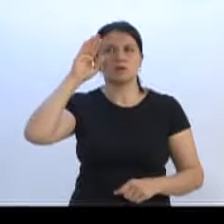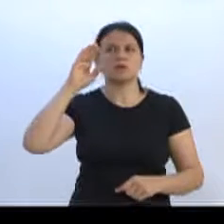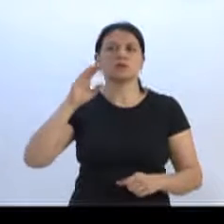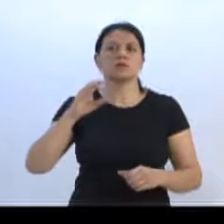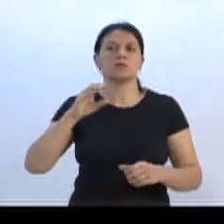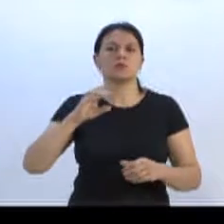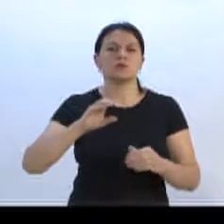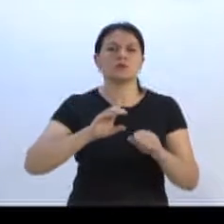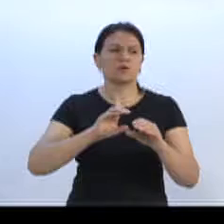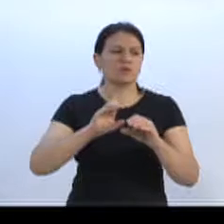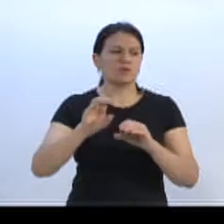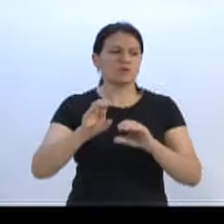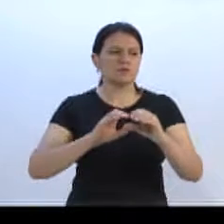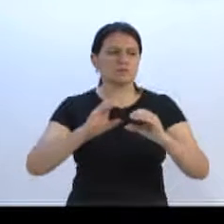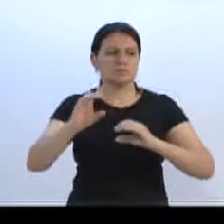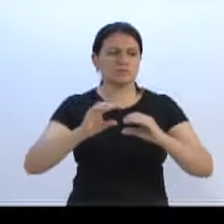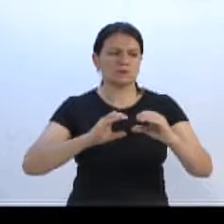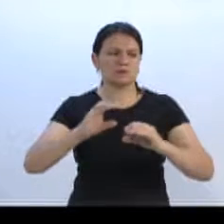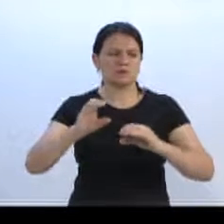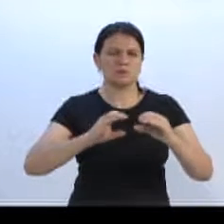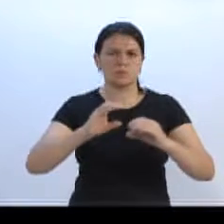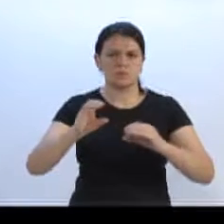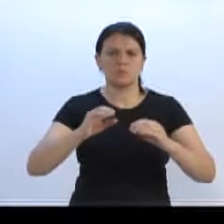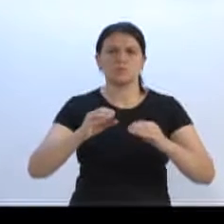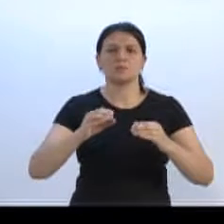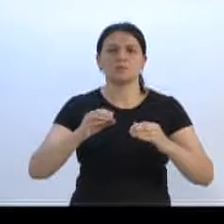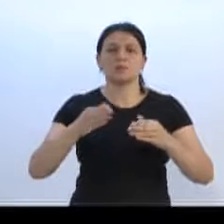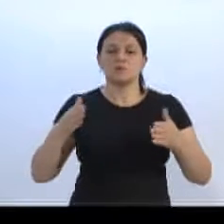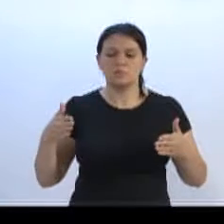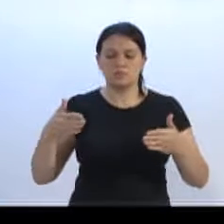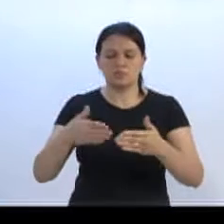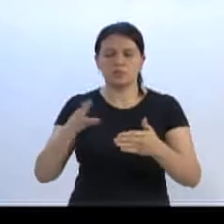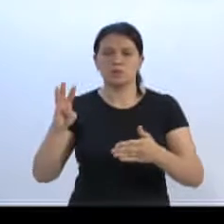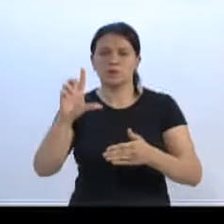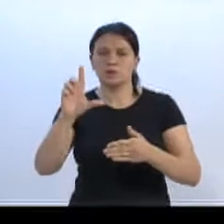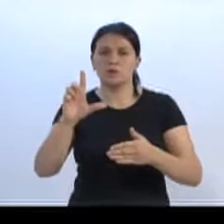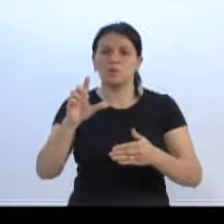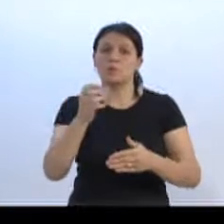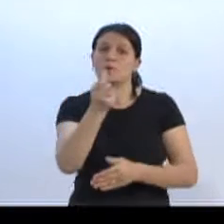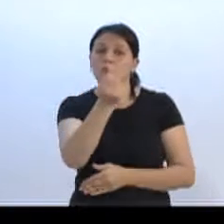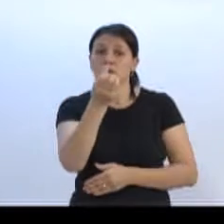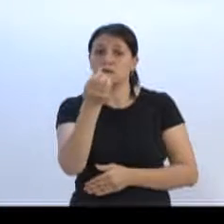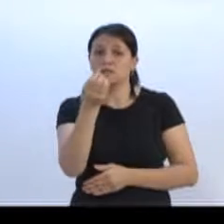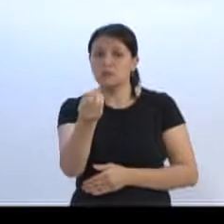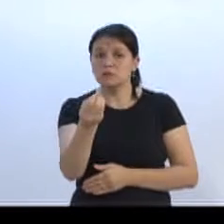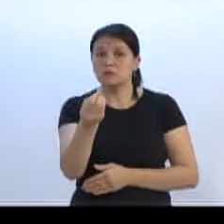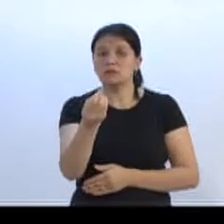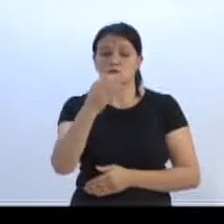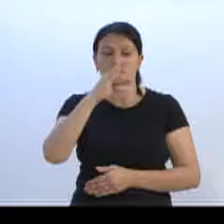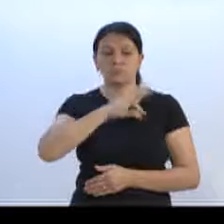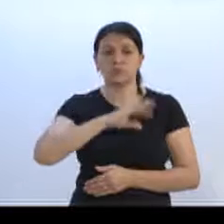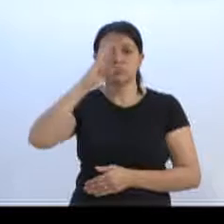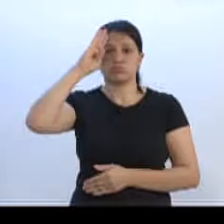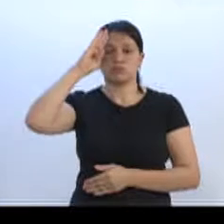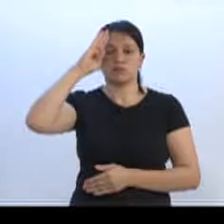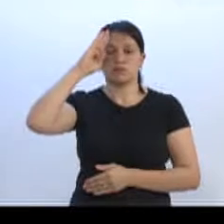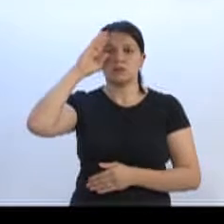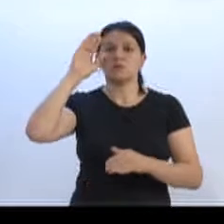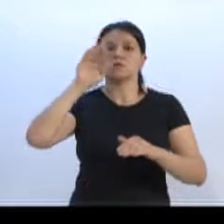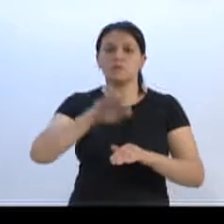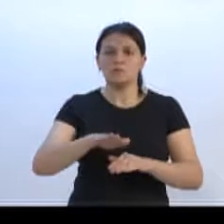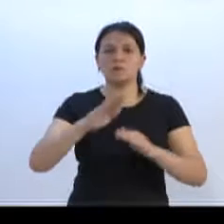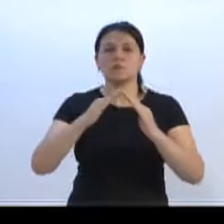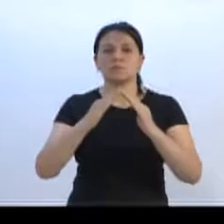está aberto, devemos destinar para o município de Blumenau pelo menos 60 homens que permanecerão na cidade de Blumenau